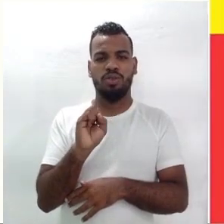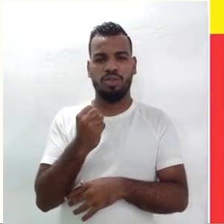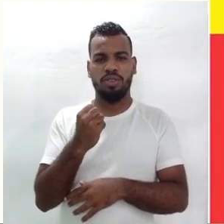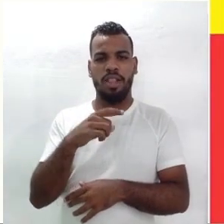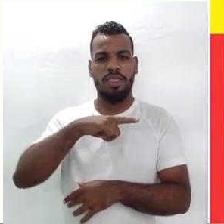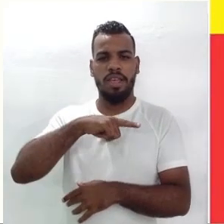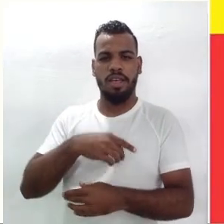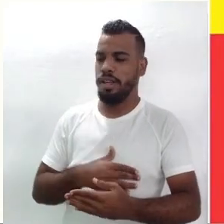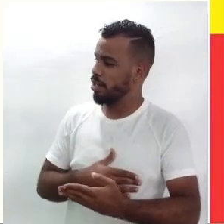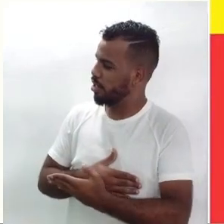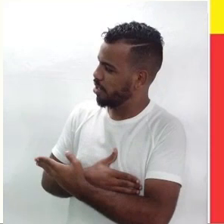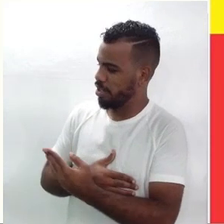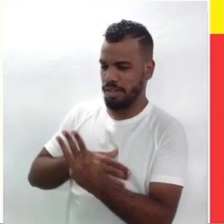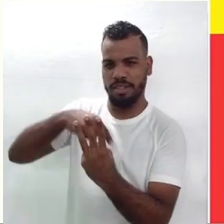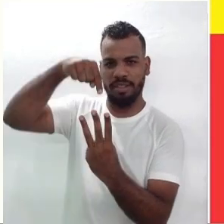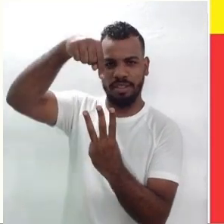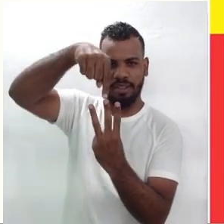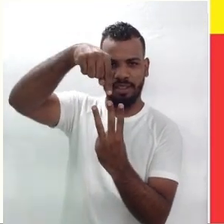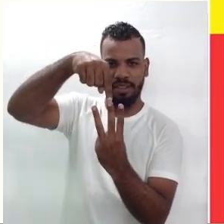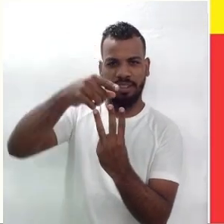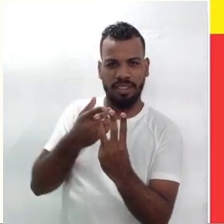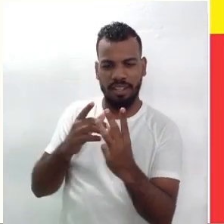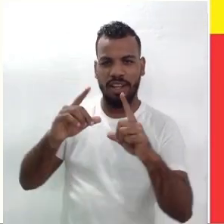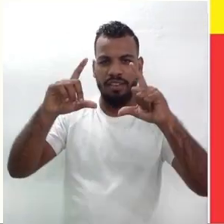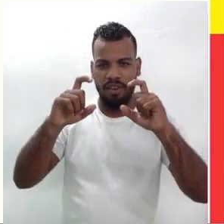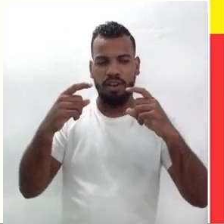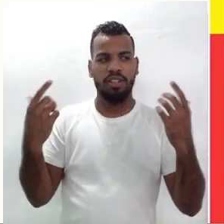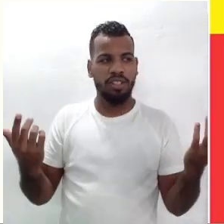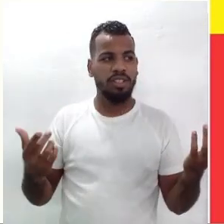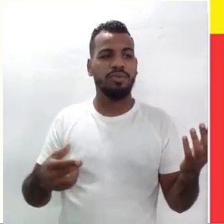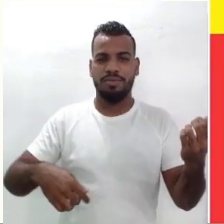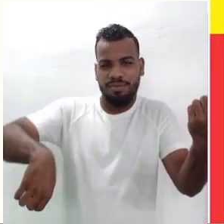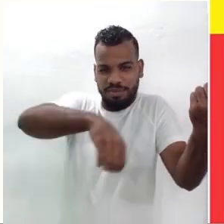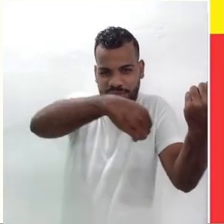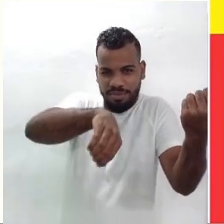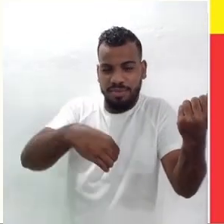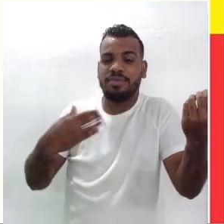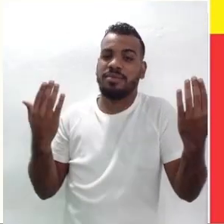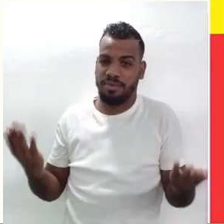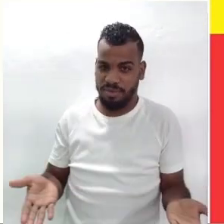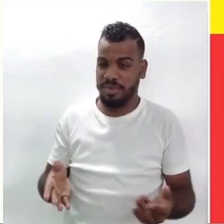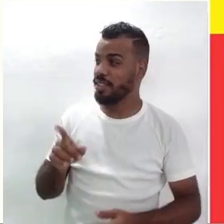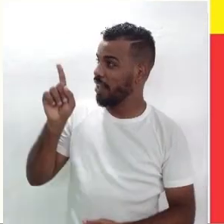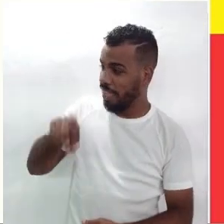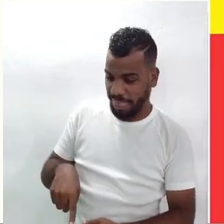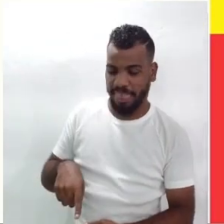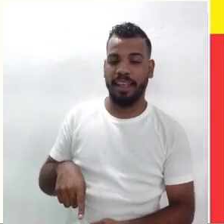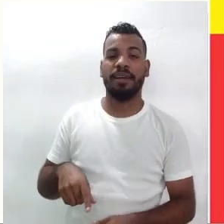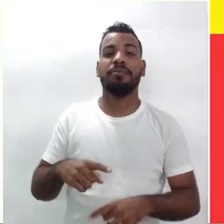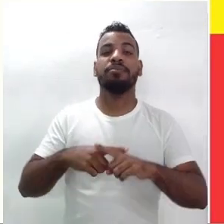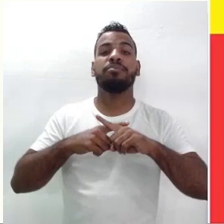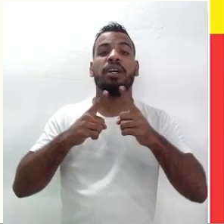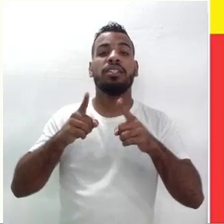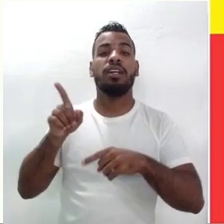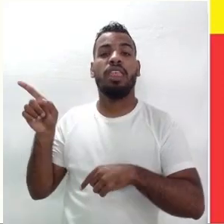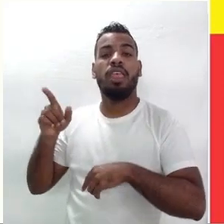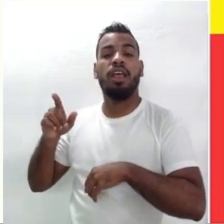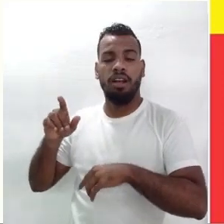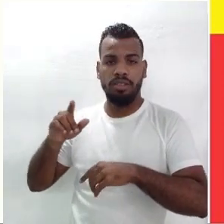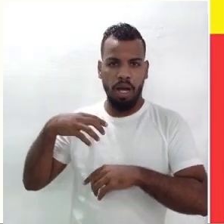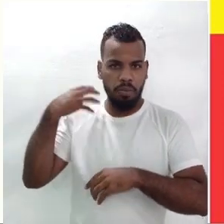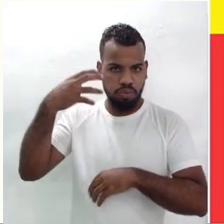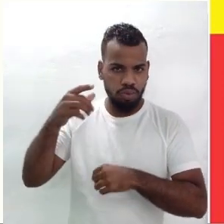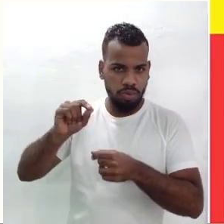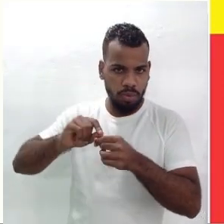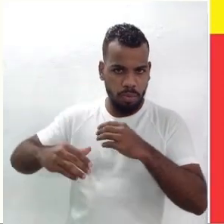vocês, ao centro. Ele é, por tradição, violinista, mas ele é um músico, além de